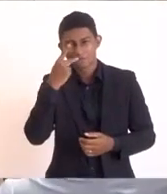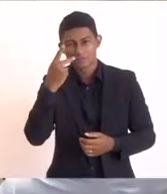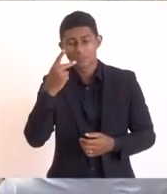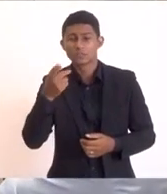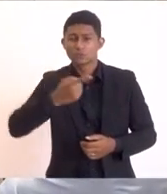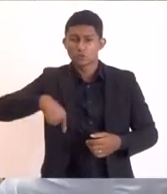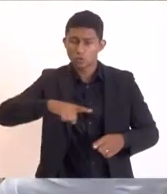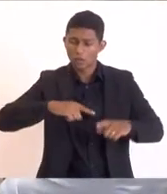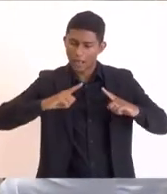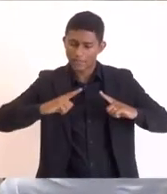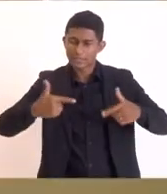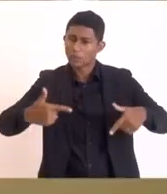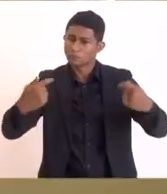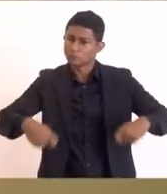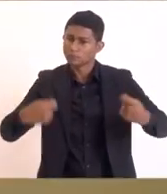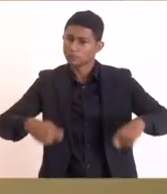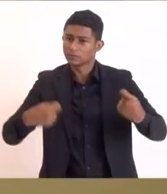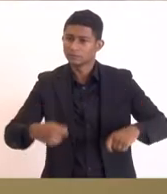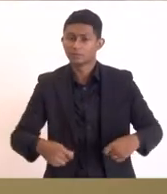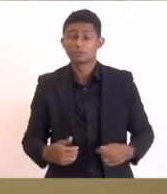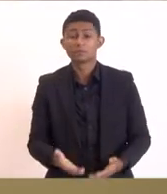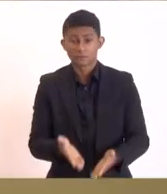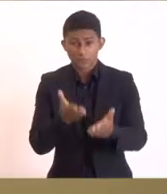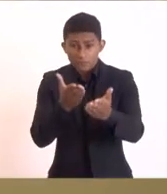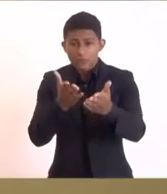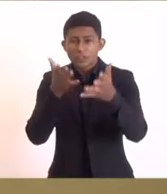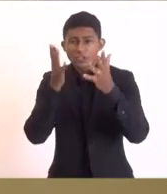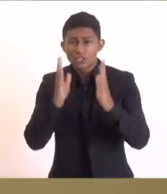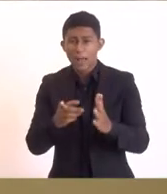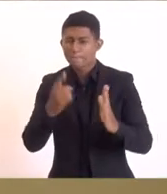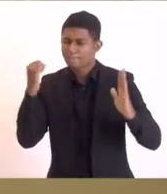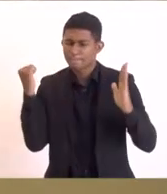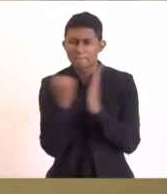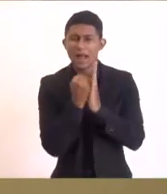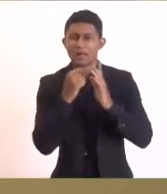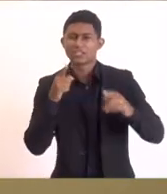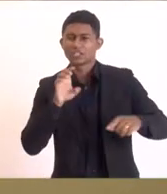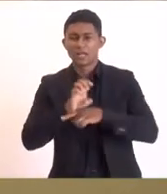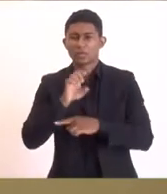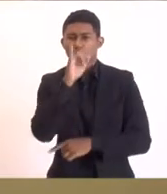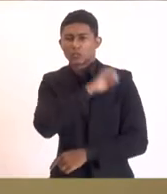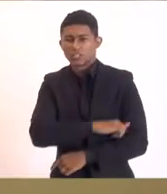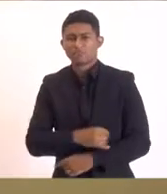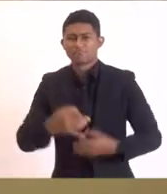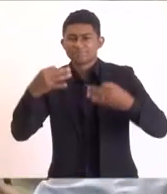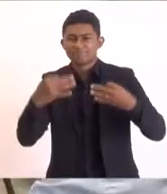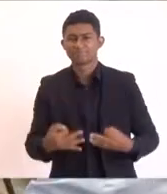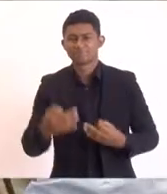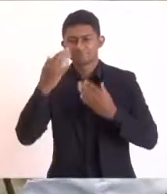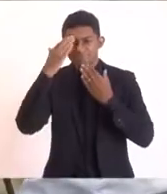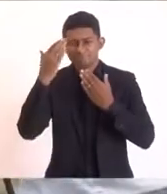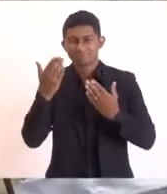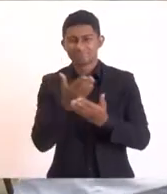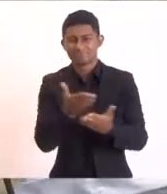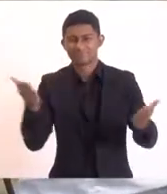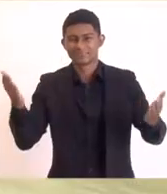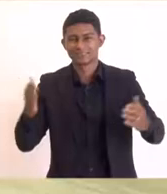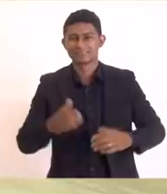reconhecidos pelas nossas ações e você hoje já deixou a sua marca no estado do Rio de Janeiro. Muito obrigada a todos.